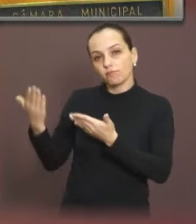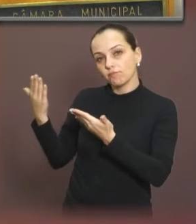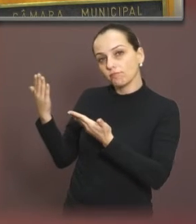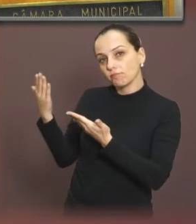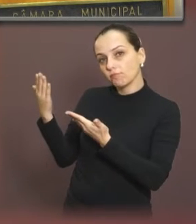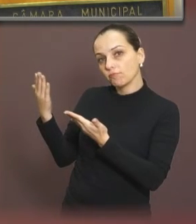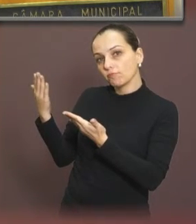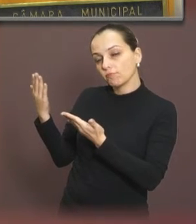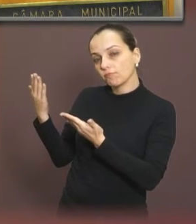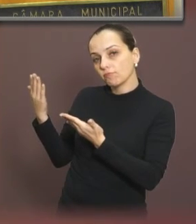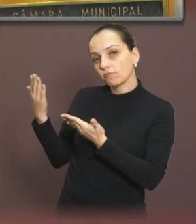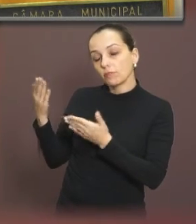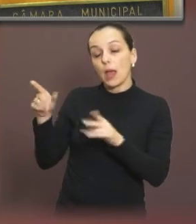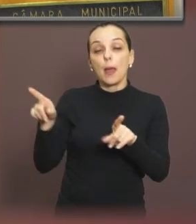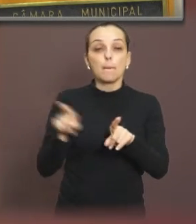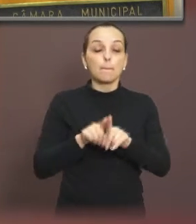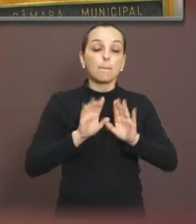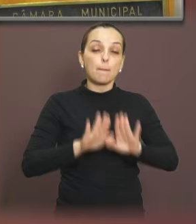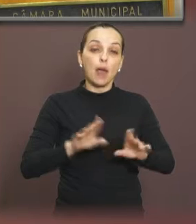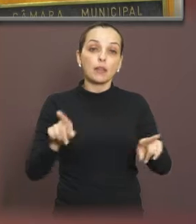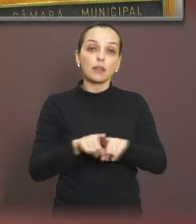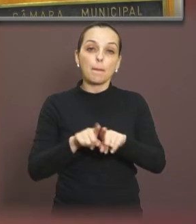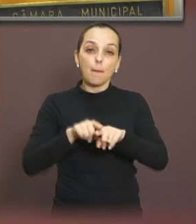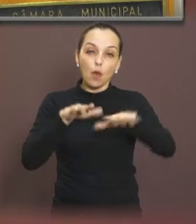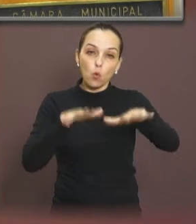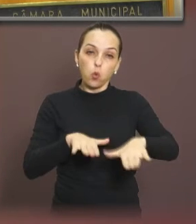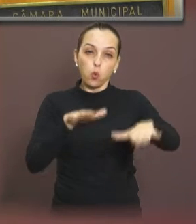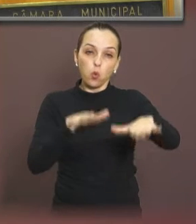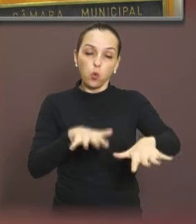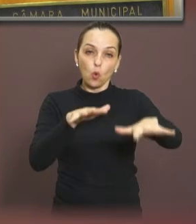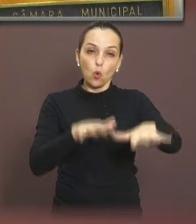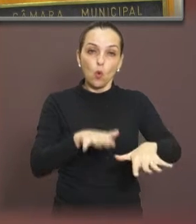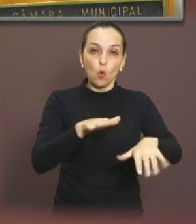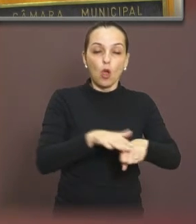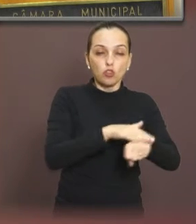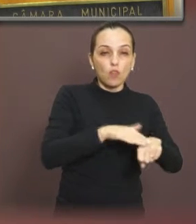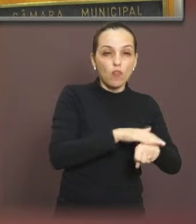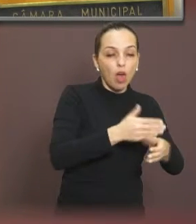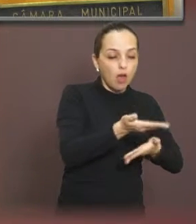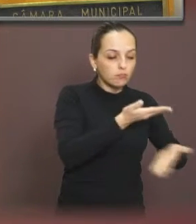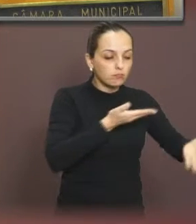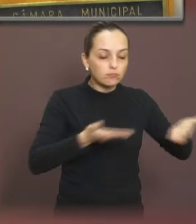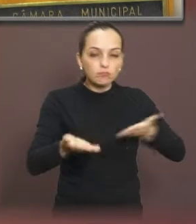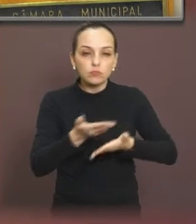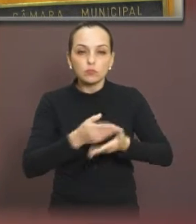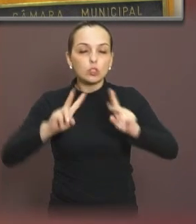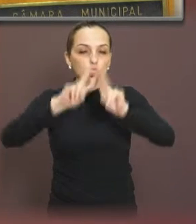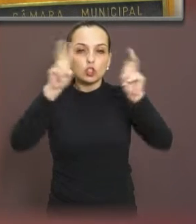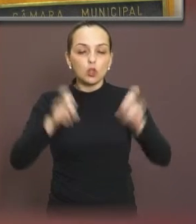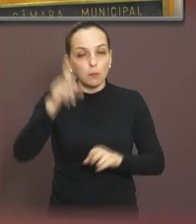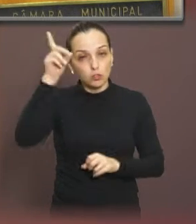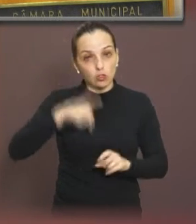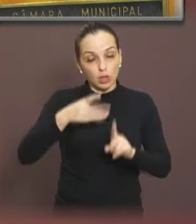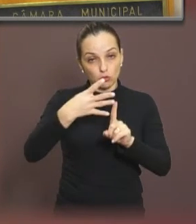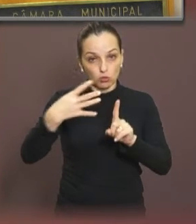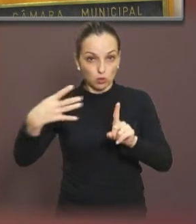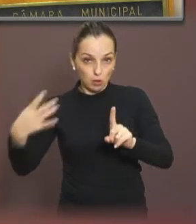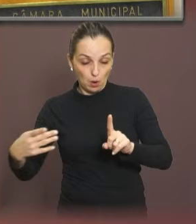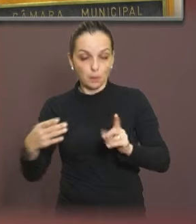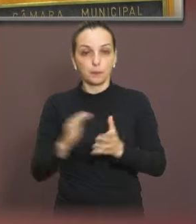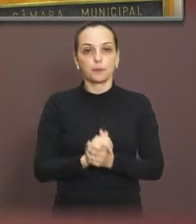pela nossa atividade, mas nós também fomos para as ruas, para os bairros, dialogar com a população e falar sobre os direitos da comunidade LGBT.